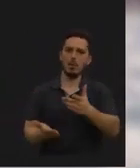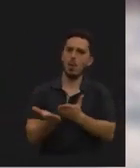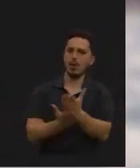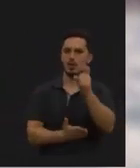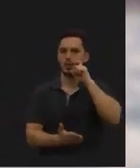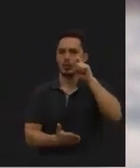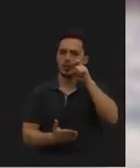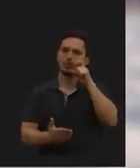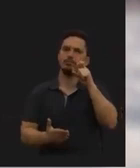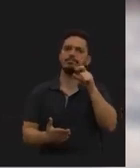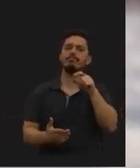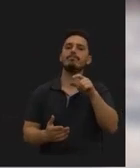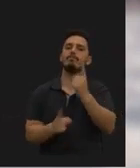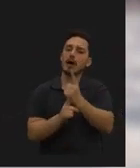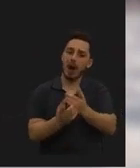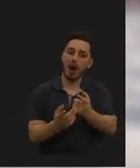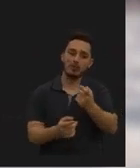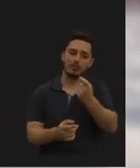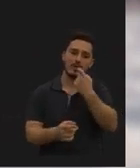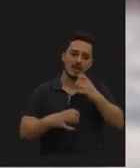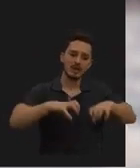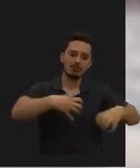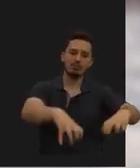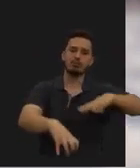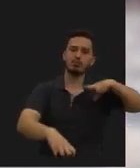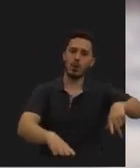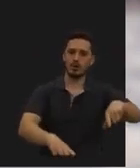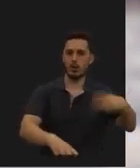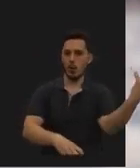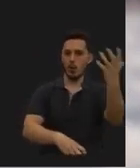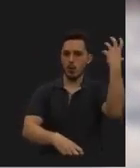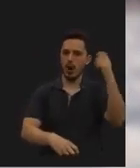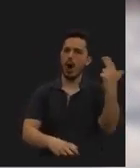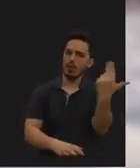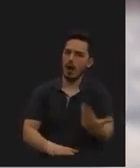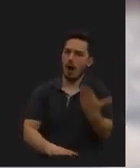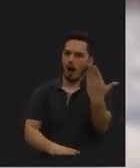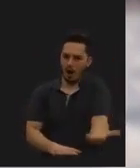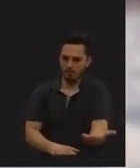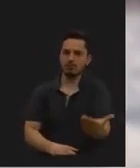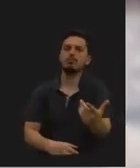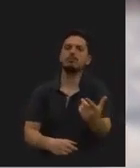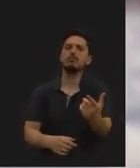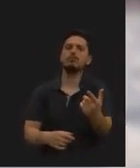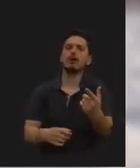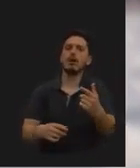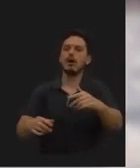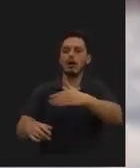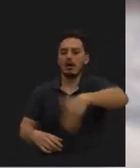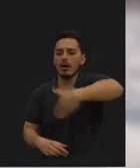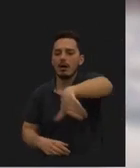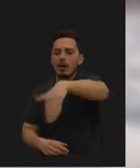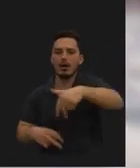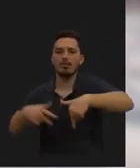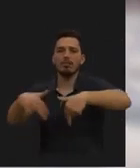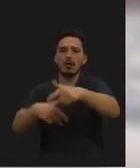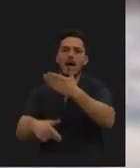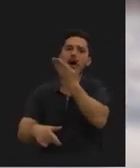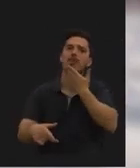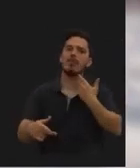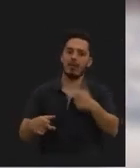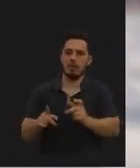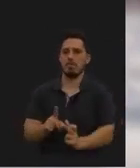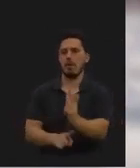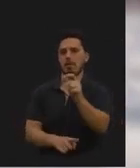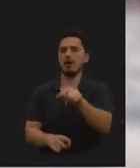contínuos e seguros, mantendo a calçada portuguesa onde existe calçada artística, e aumentando o número de passadeiras, tornando-as todas acessíveis,